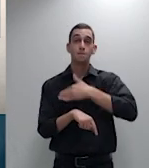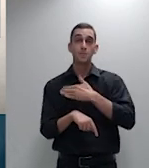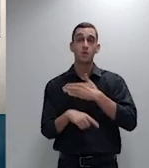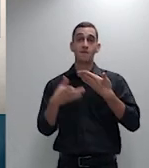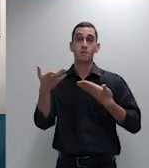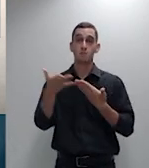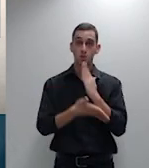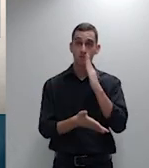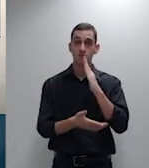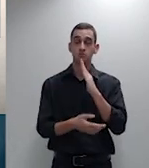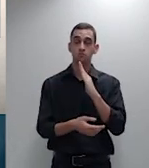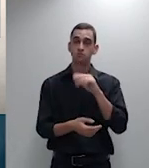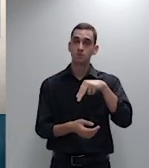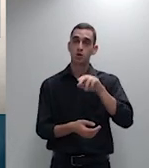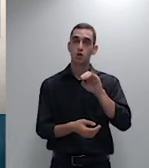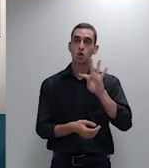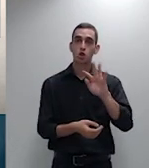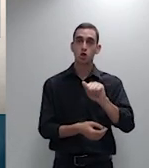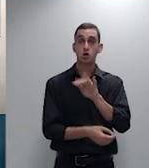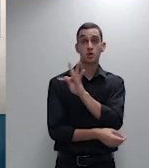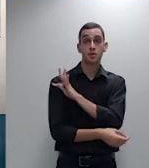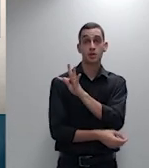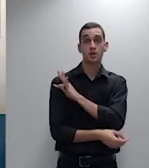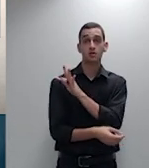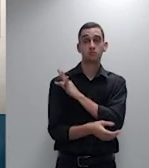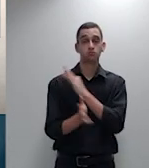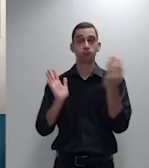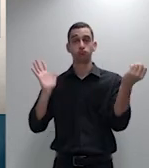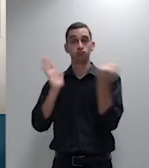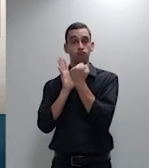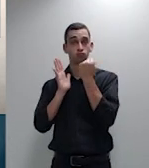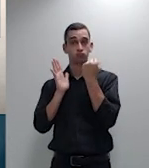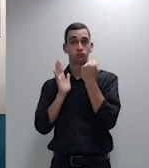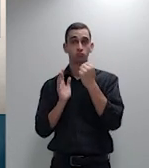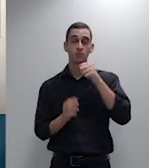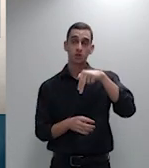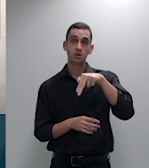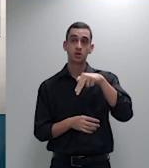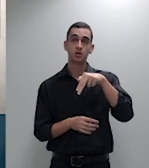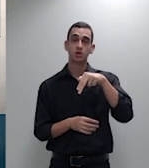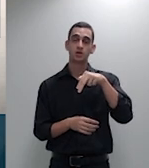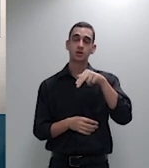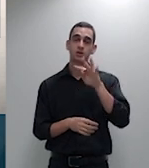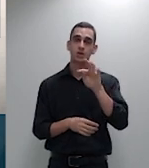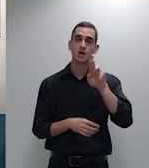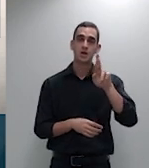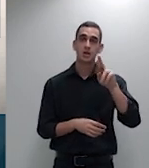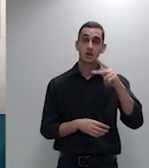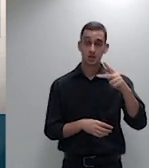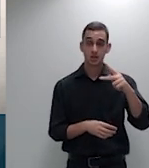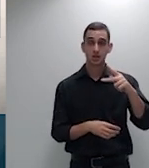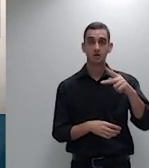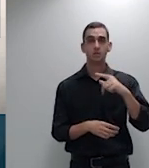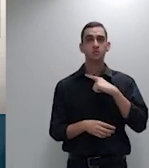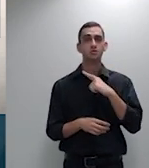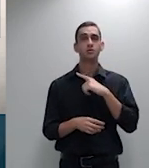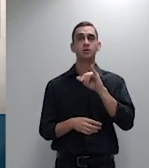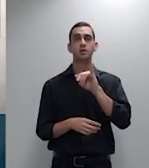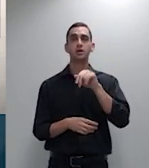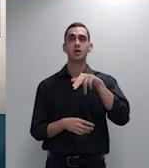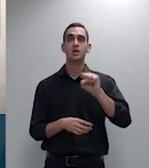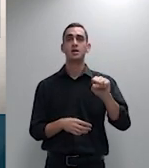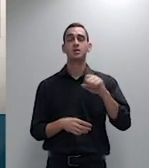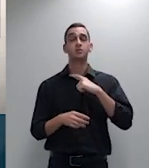registro de produto a tramosa NTRT que é apresentada a NS que condiz o sine qua non